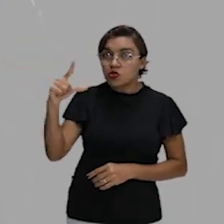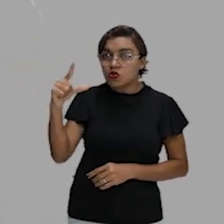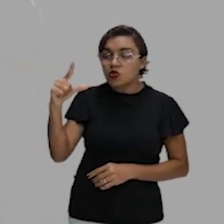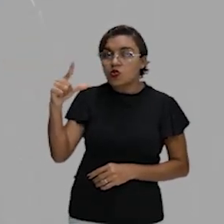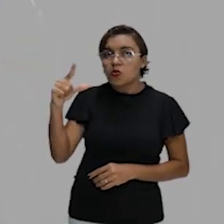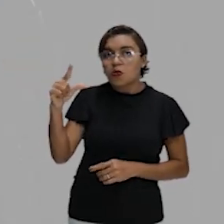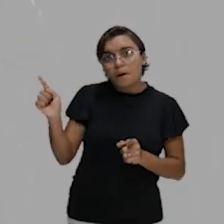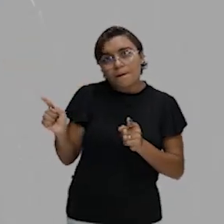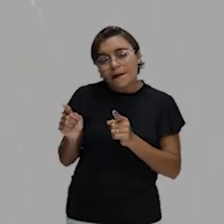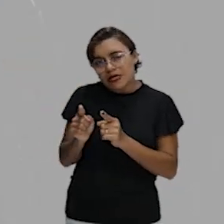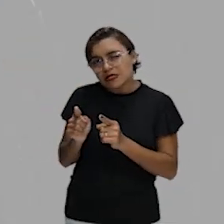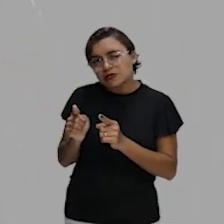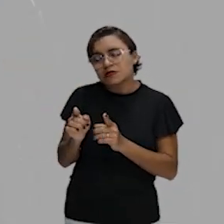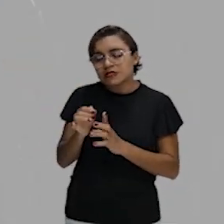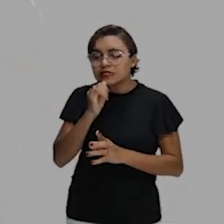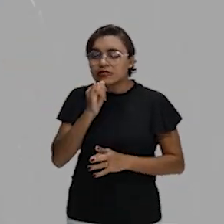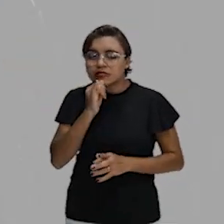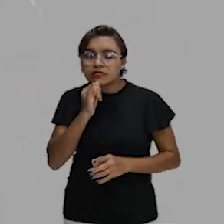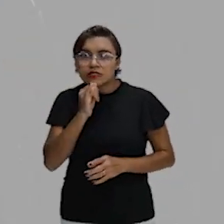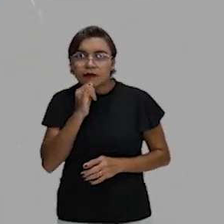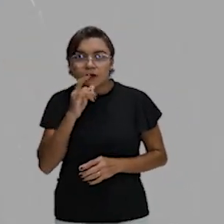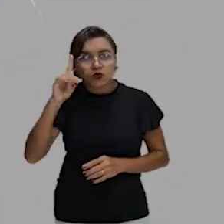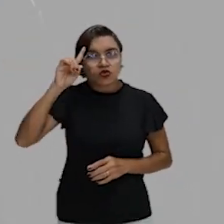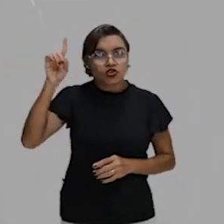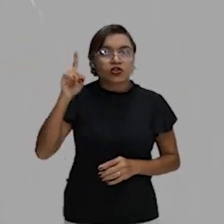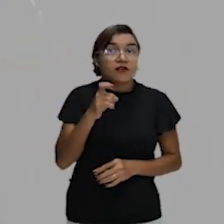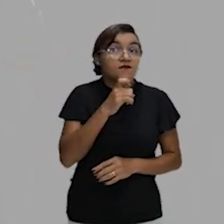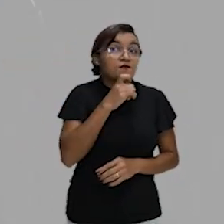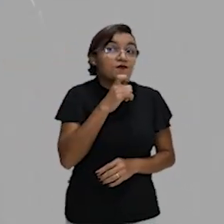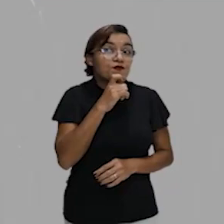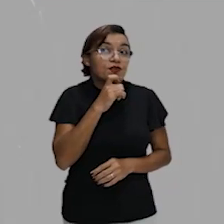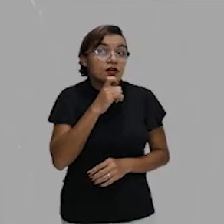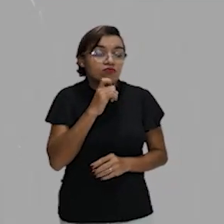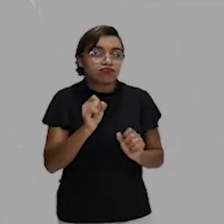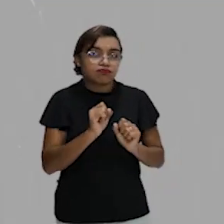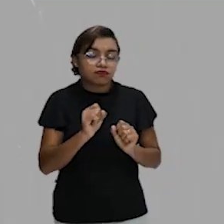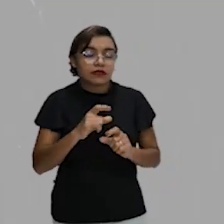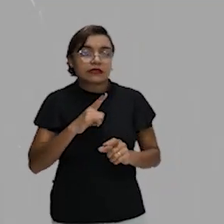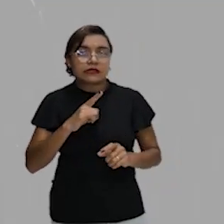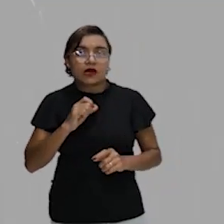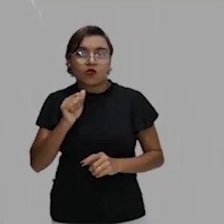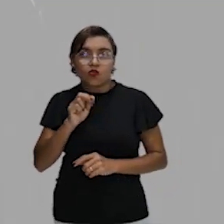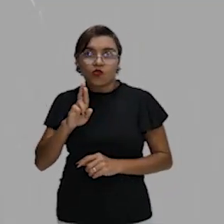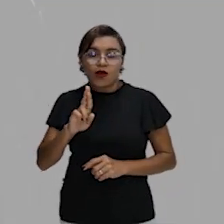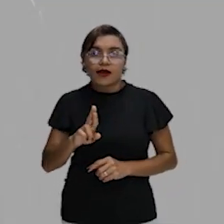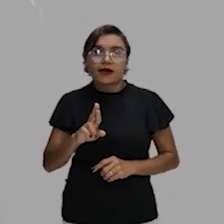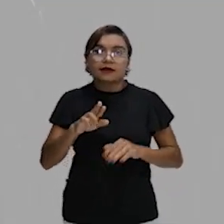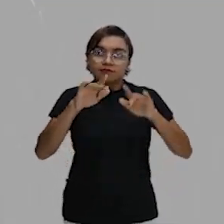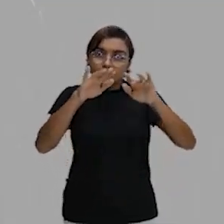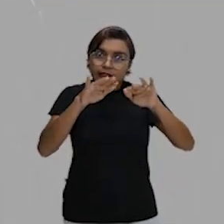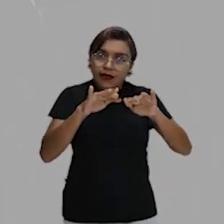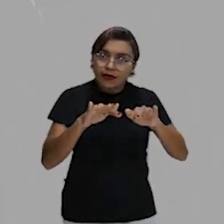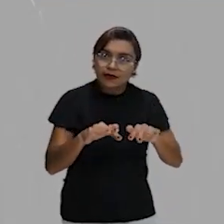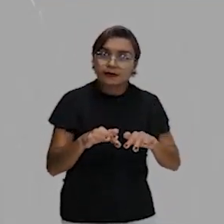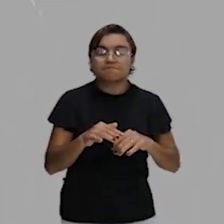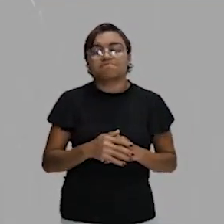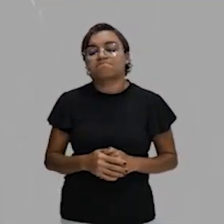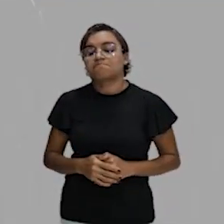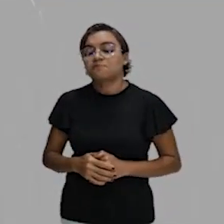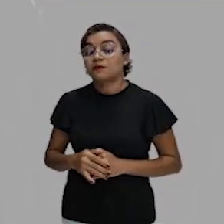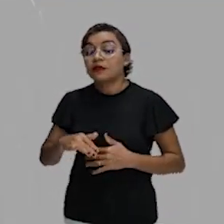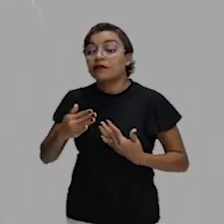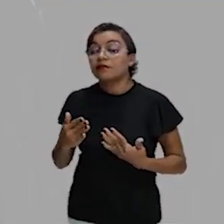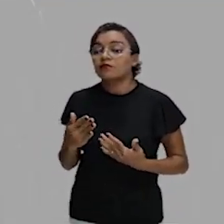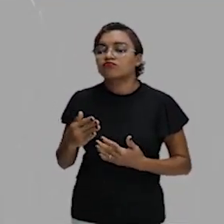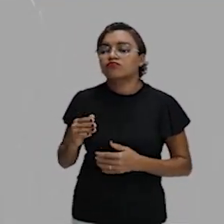Resultado, nós vamos ter o dia mais frio, ou seja, nós vamos ter maior proporção do ar descendo do que subindo. E aí, que acontece?